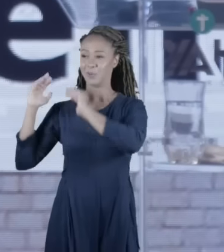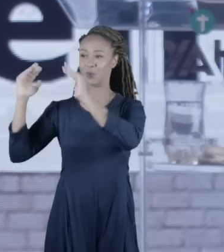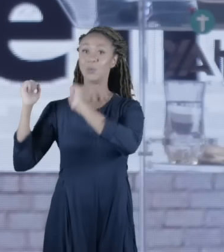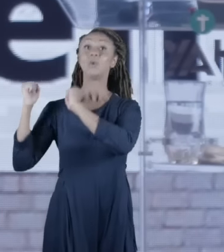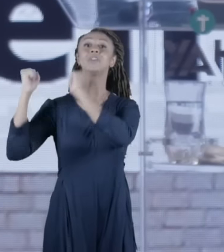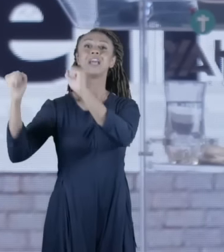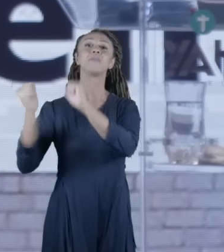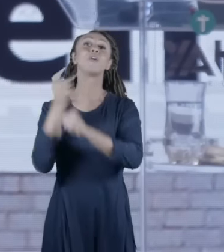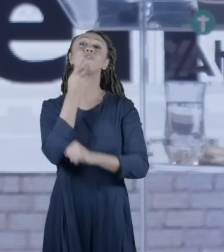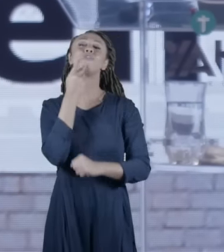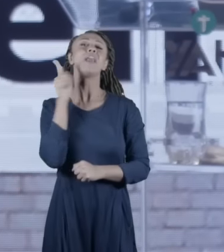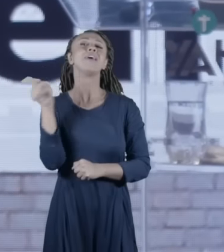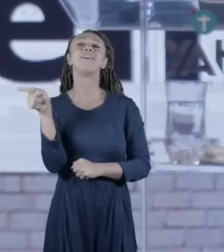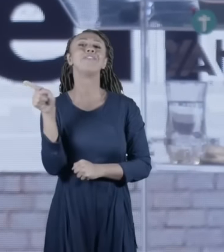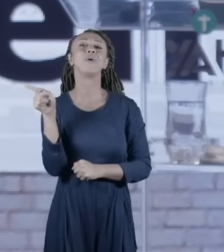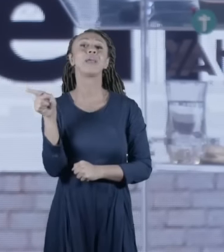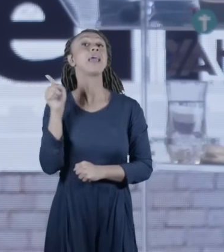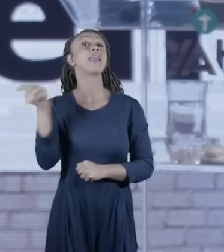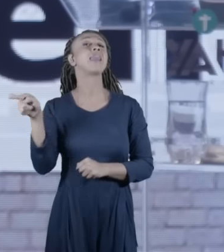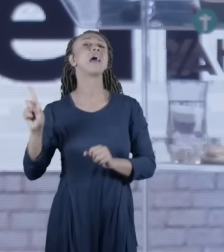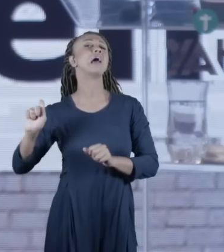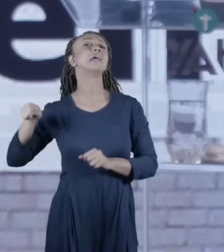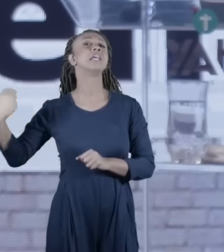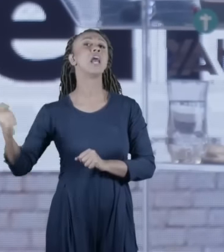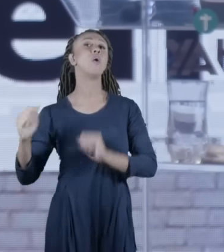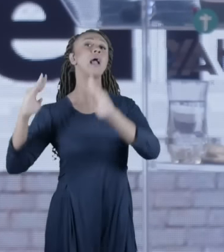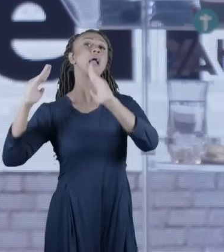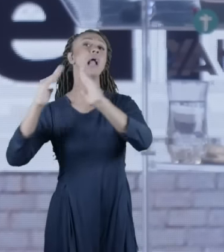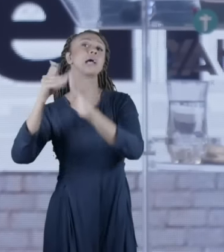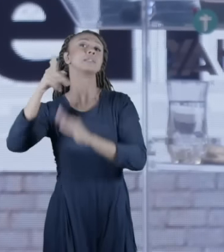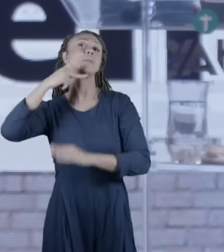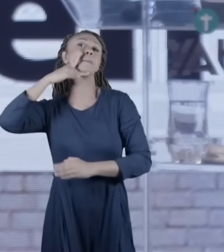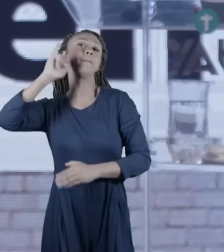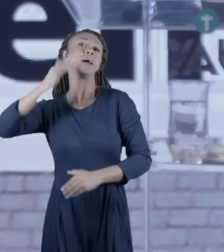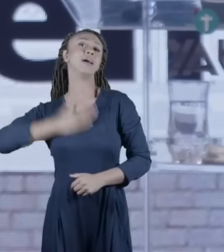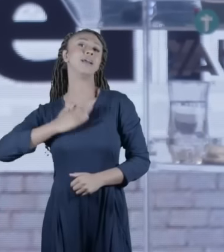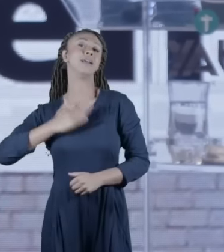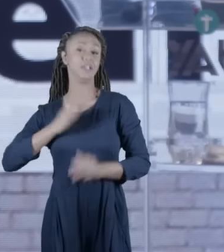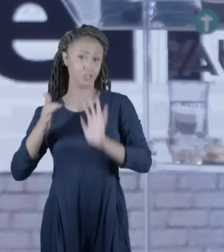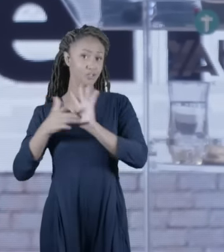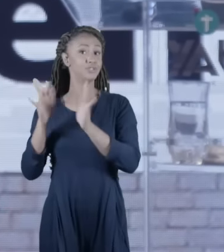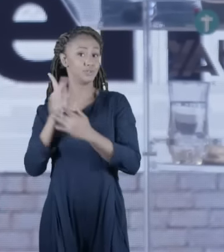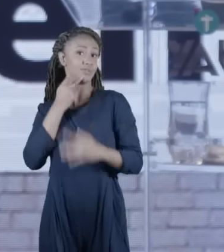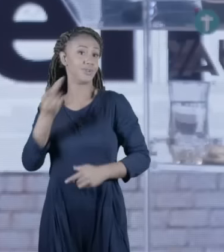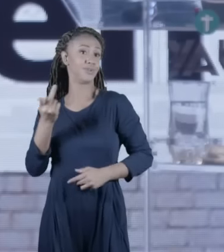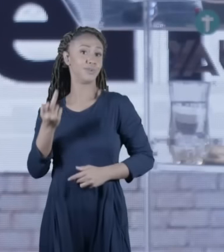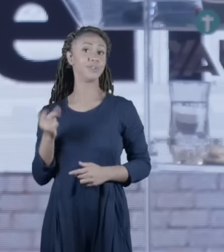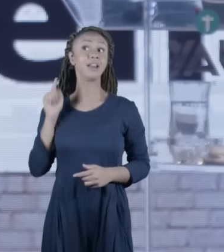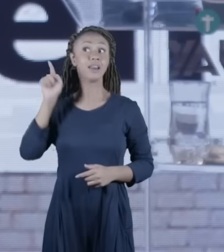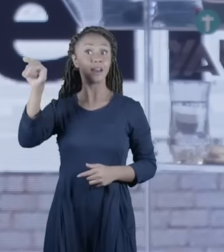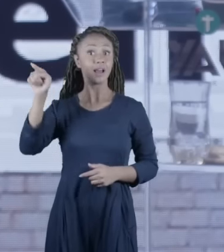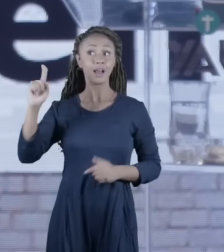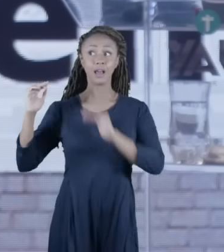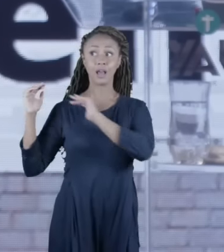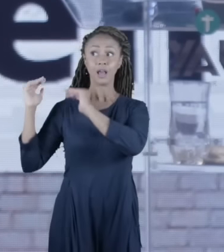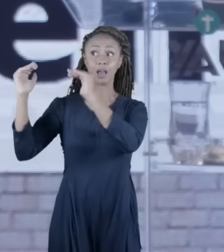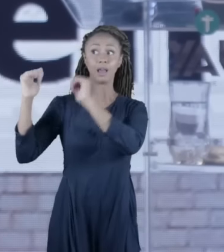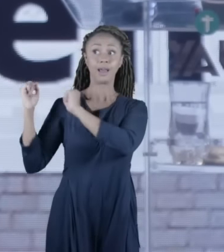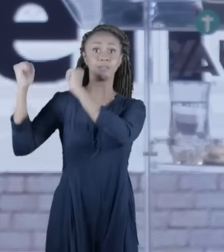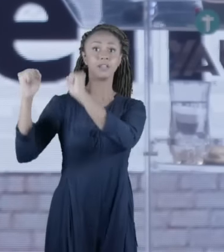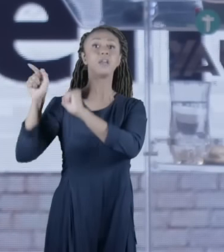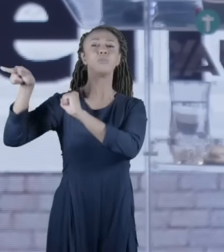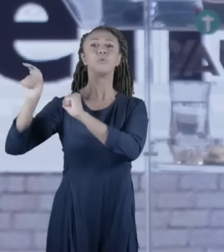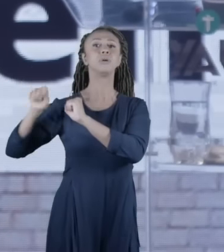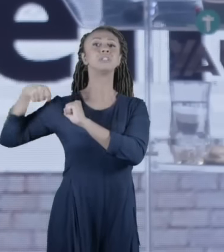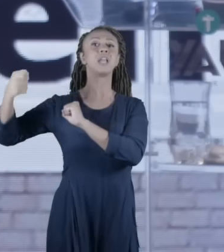a casa do meu pai ele considerava o templo como a casa de Deus